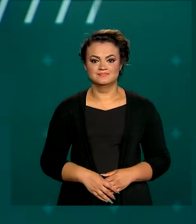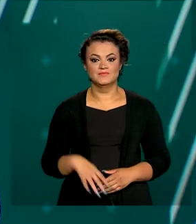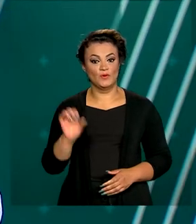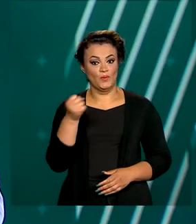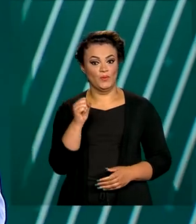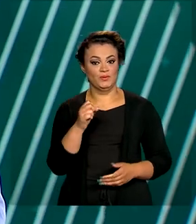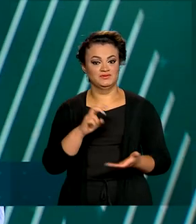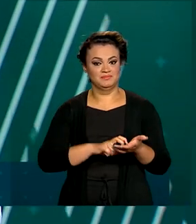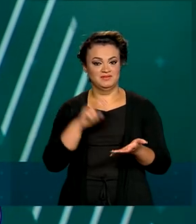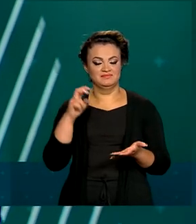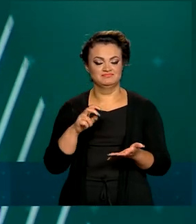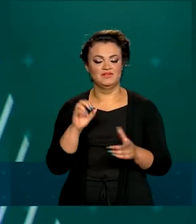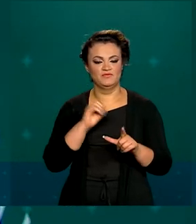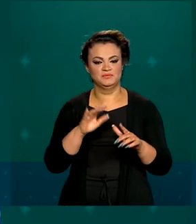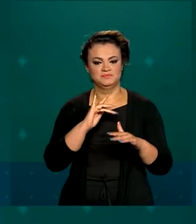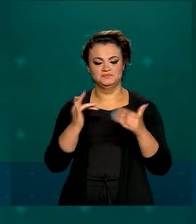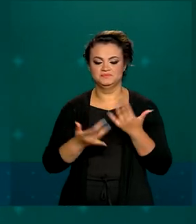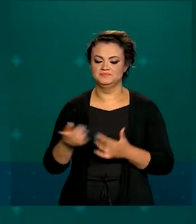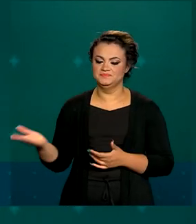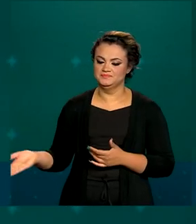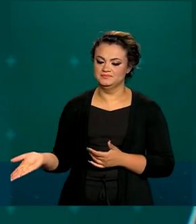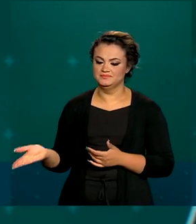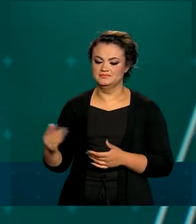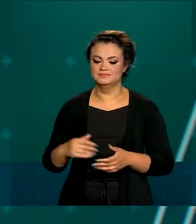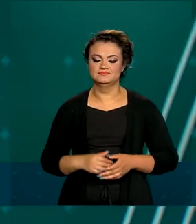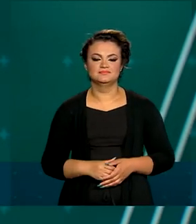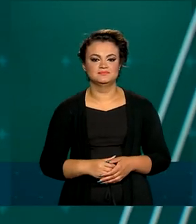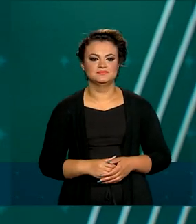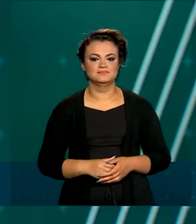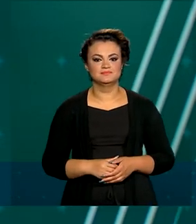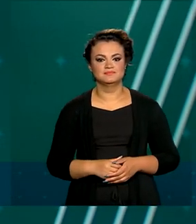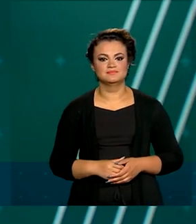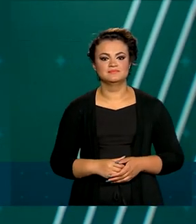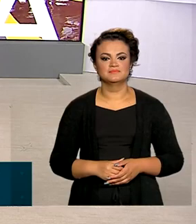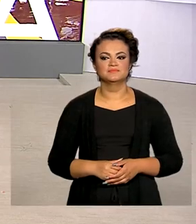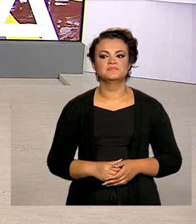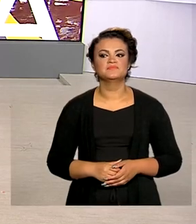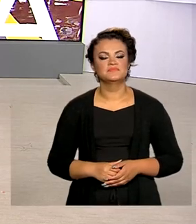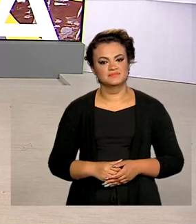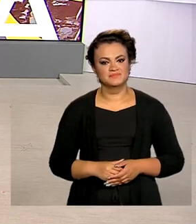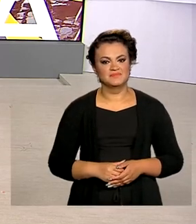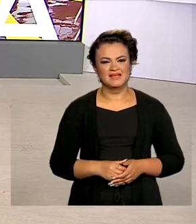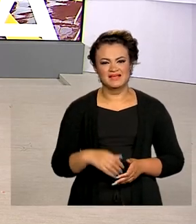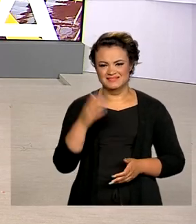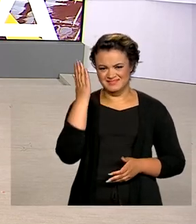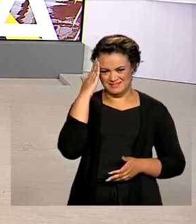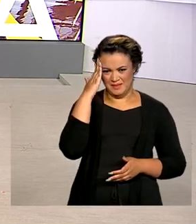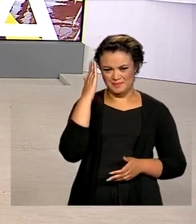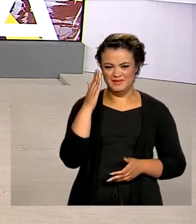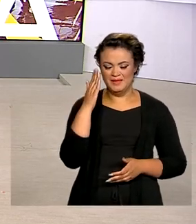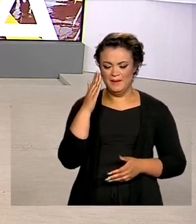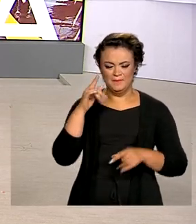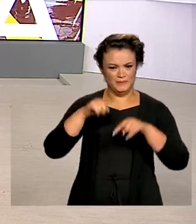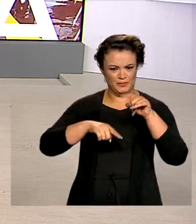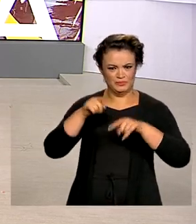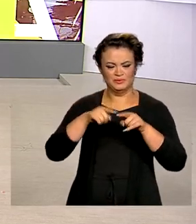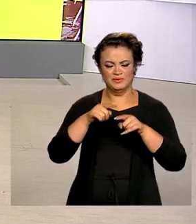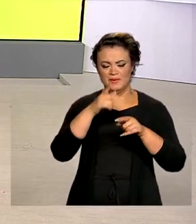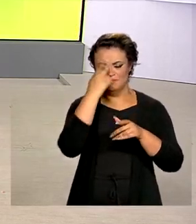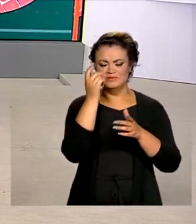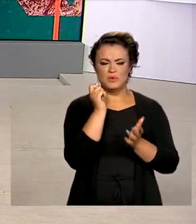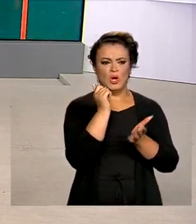Oito horas da manhã, estamos ao vivo também pelas redes sociais. Sabe aqueles produtos que foram